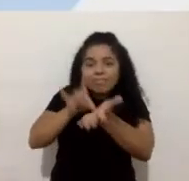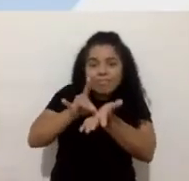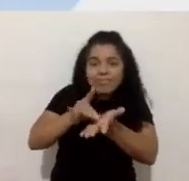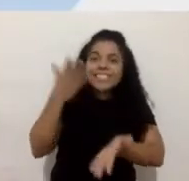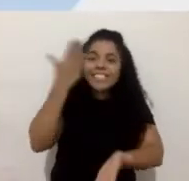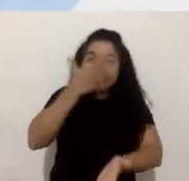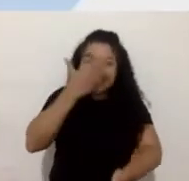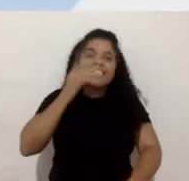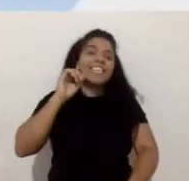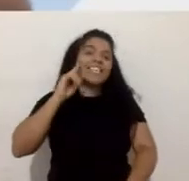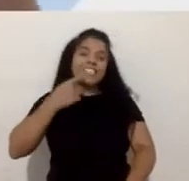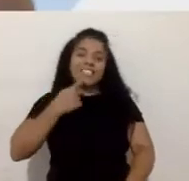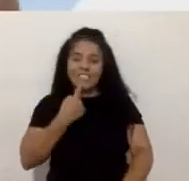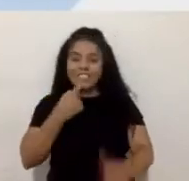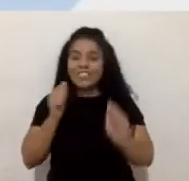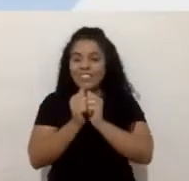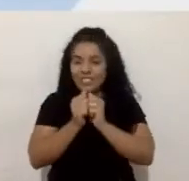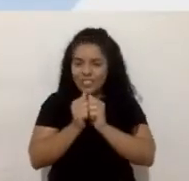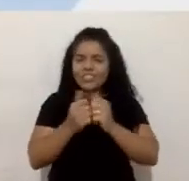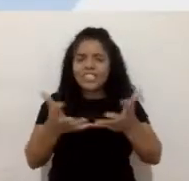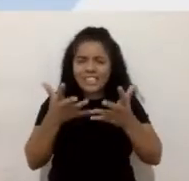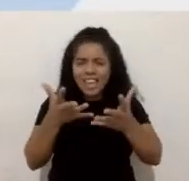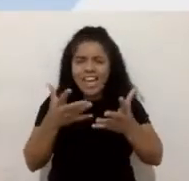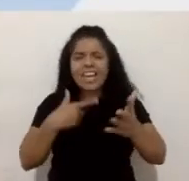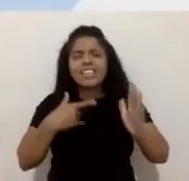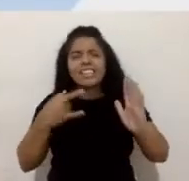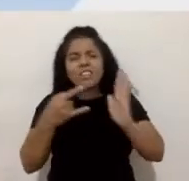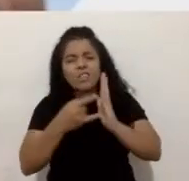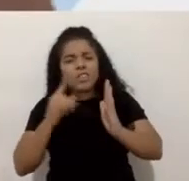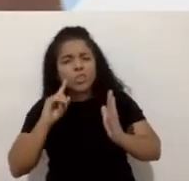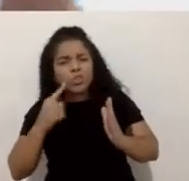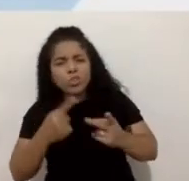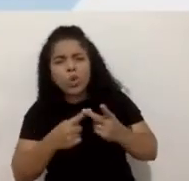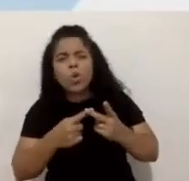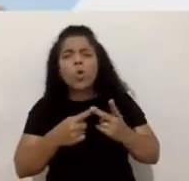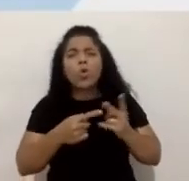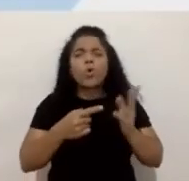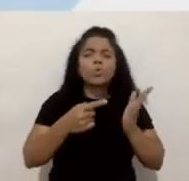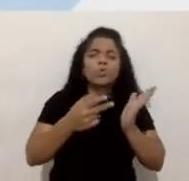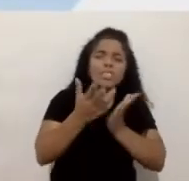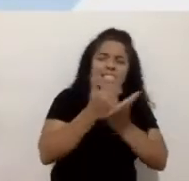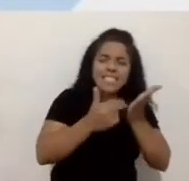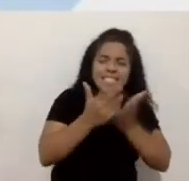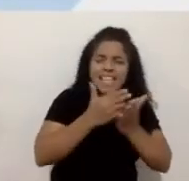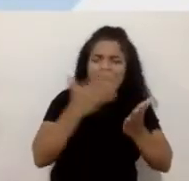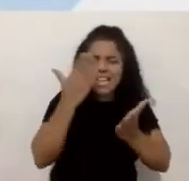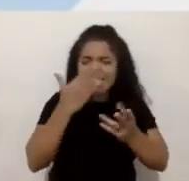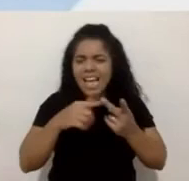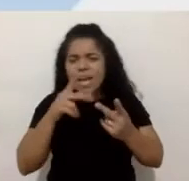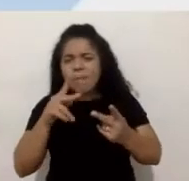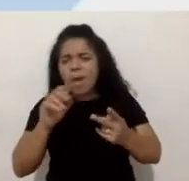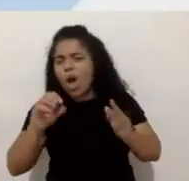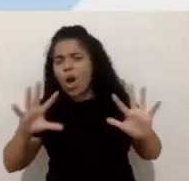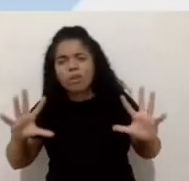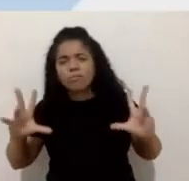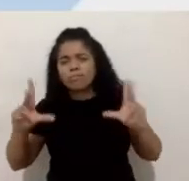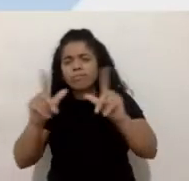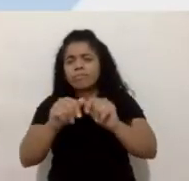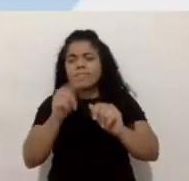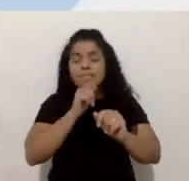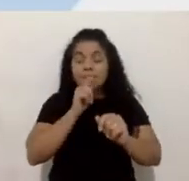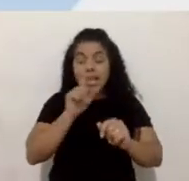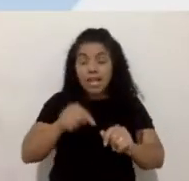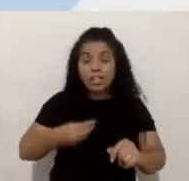designers cegos, desenvolvedores surdos, POs e outros papéis da nossa estrutura que também sejam ocupados por